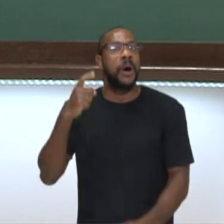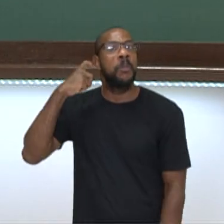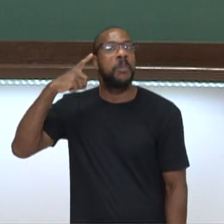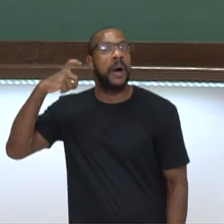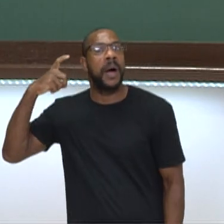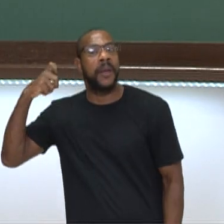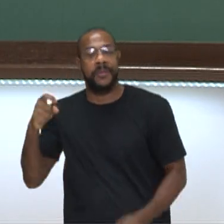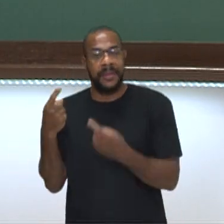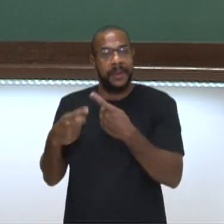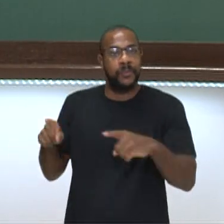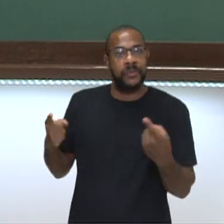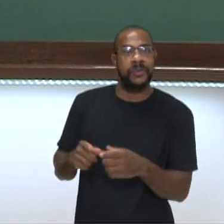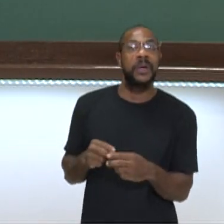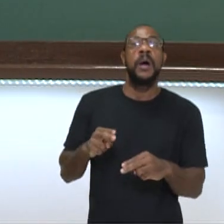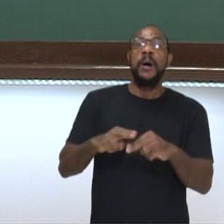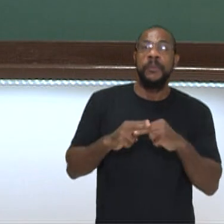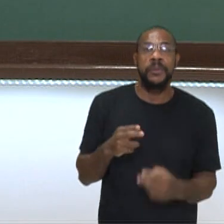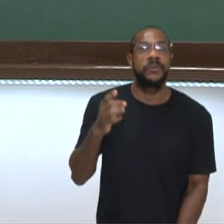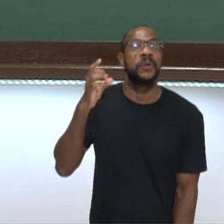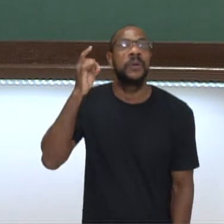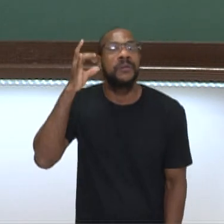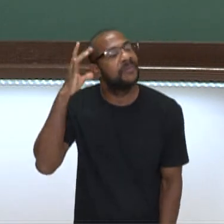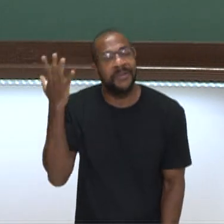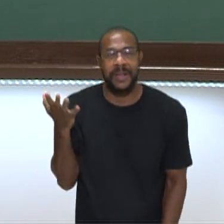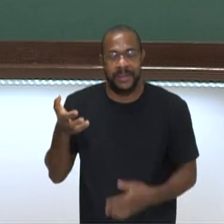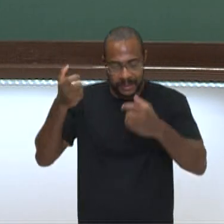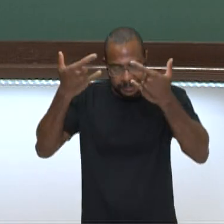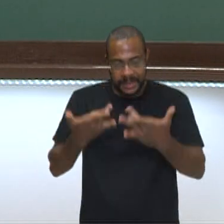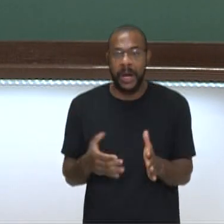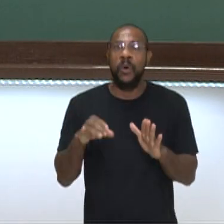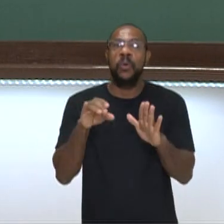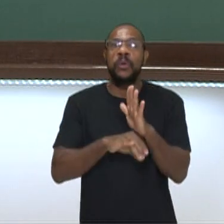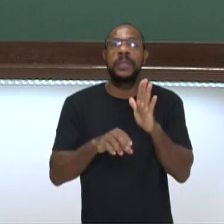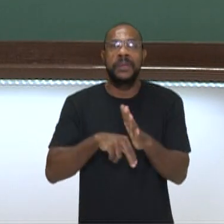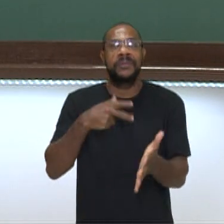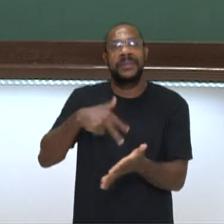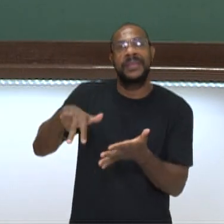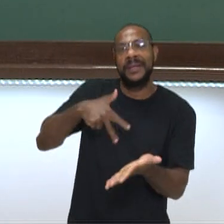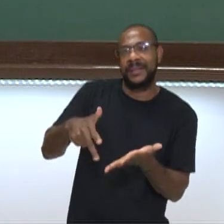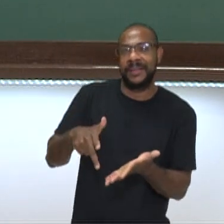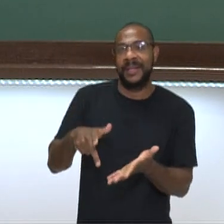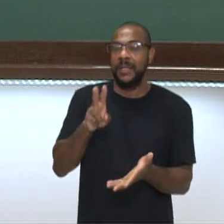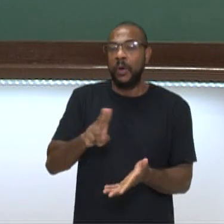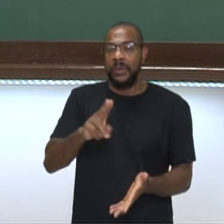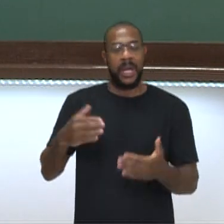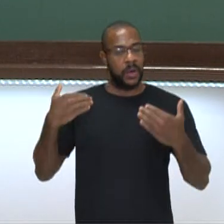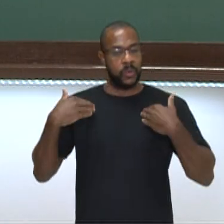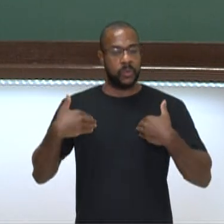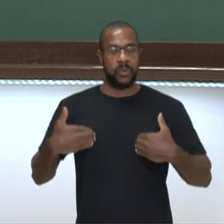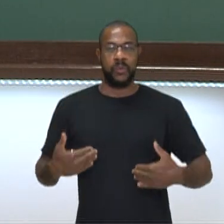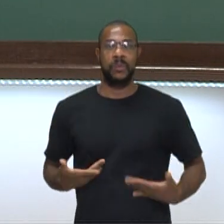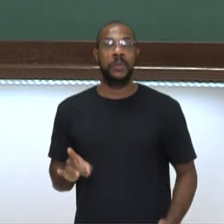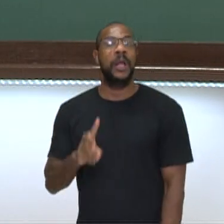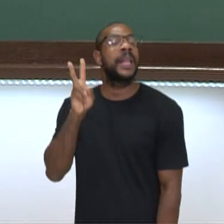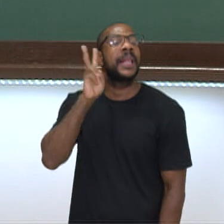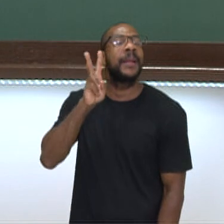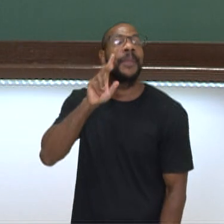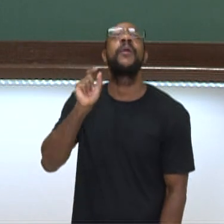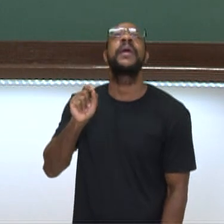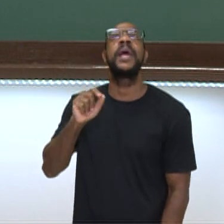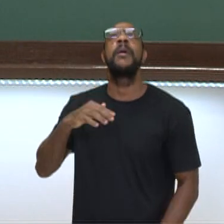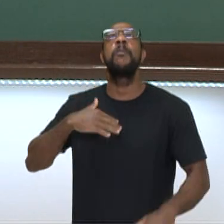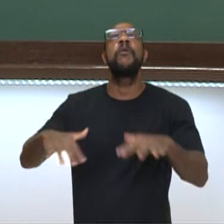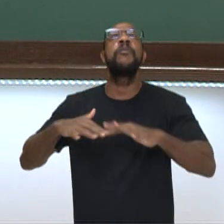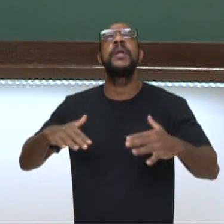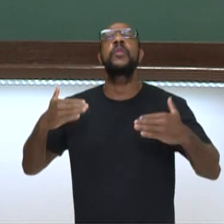explicar a dança movimentando o corpo, é natural, quando se fala de dança, lembrar de movimento do corpo,